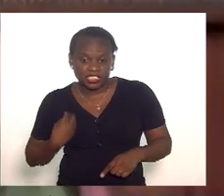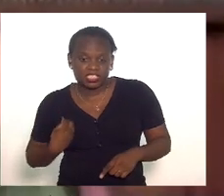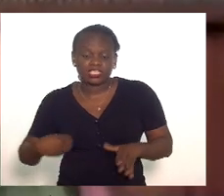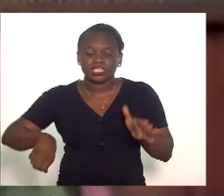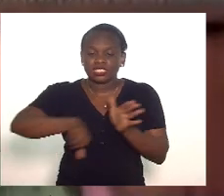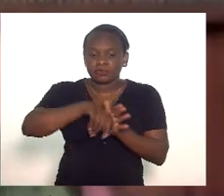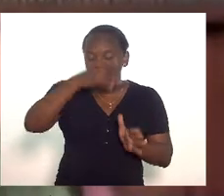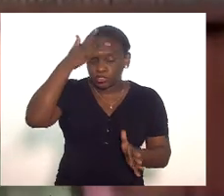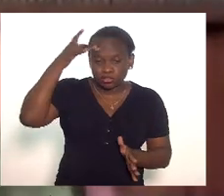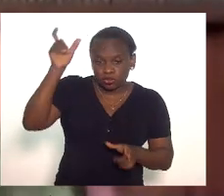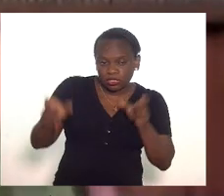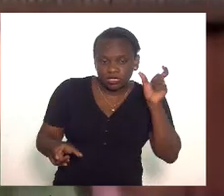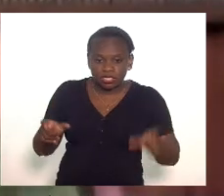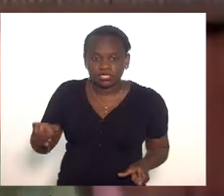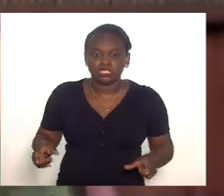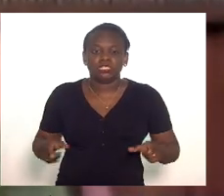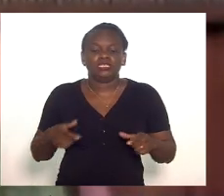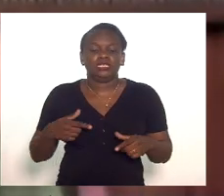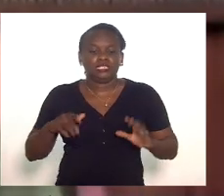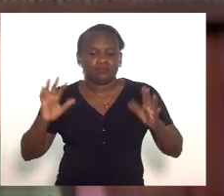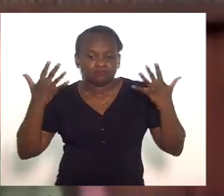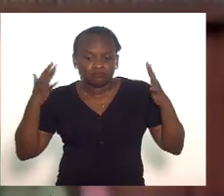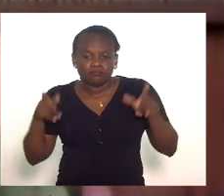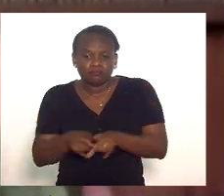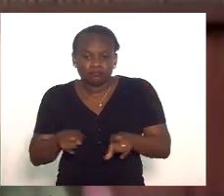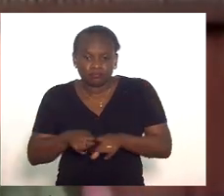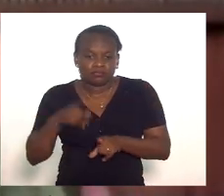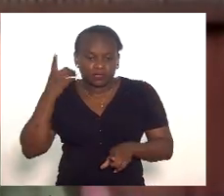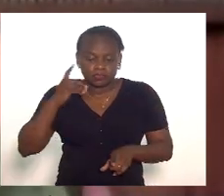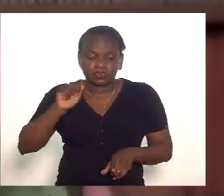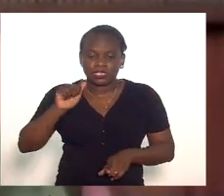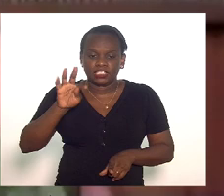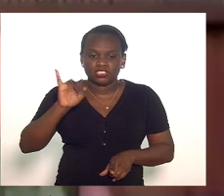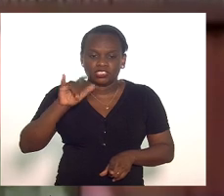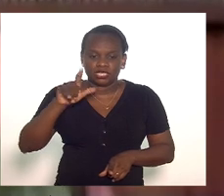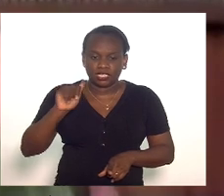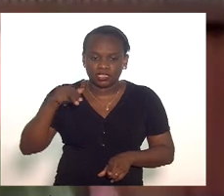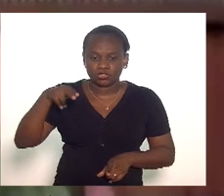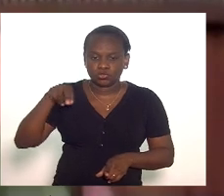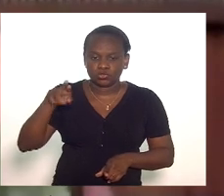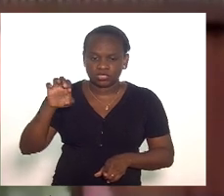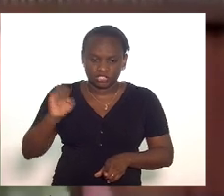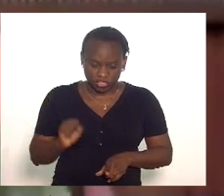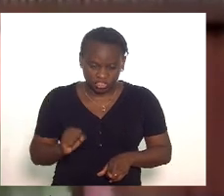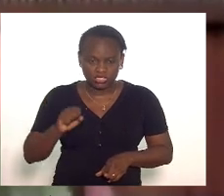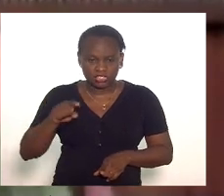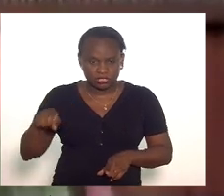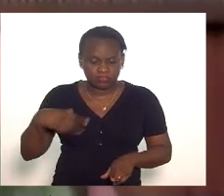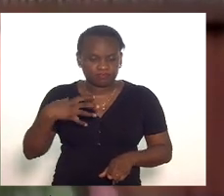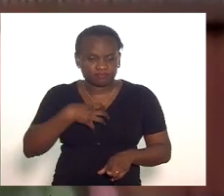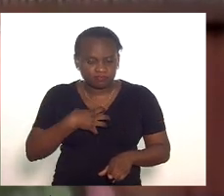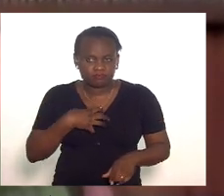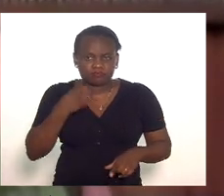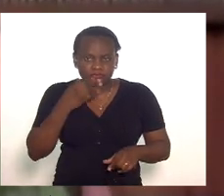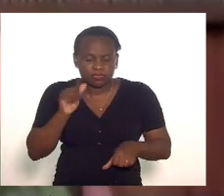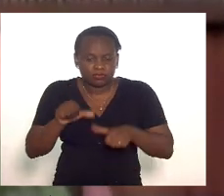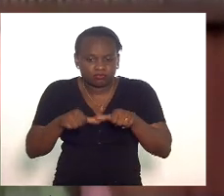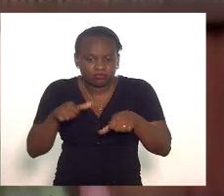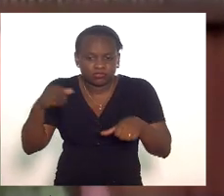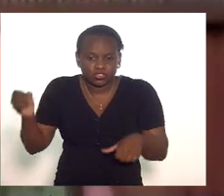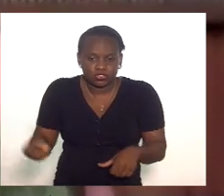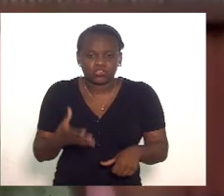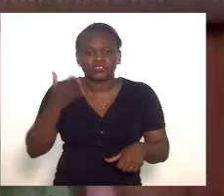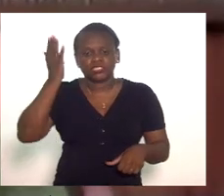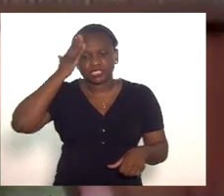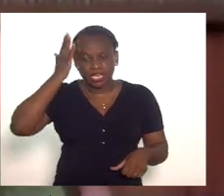contra as pessoas saudar e celebrar também o deputado Atila Nunes inspirador dessa atualização que fizemos